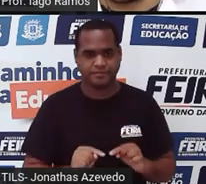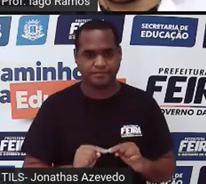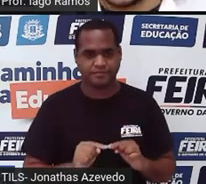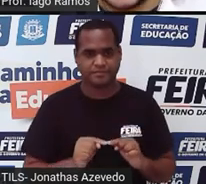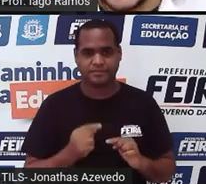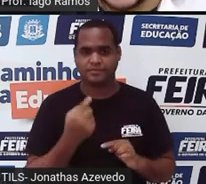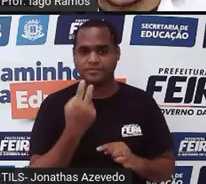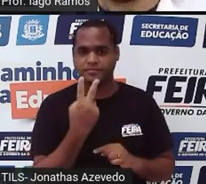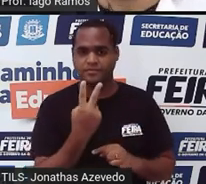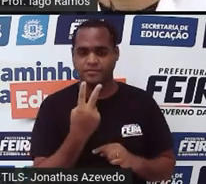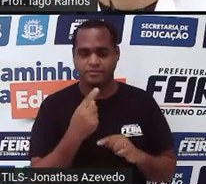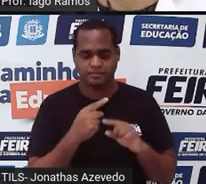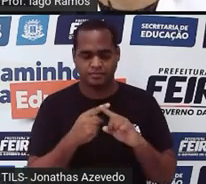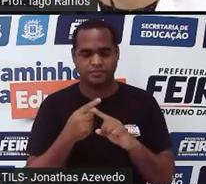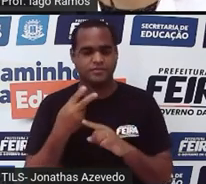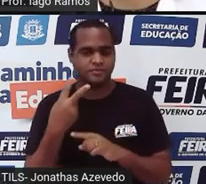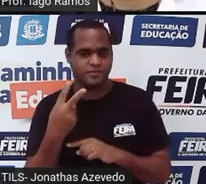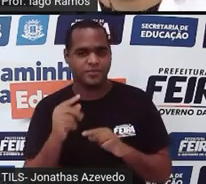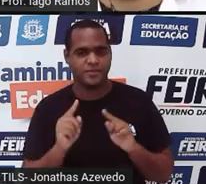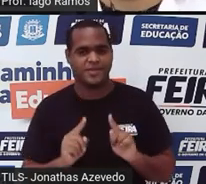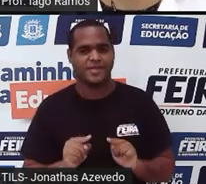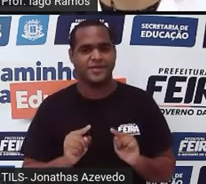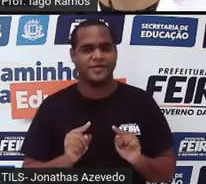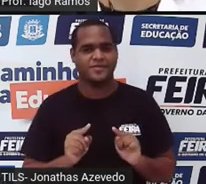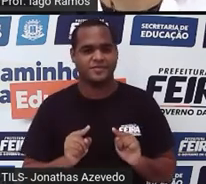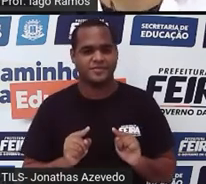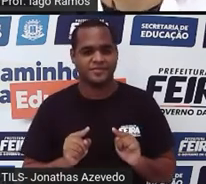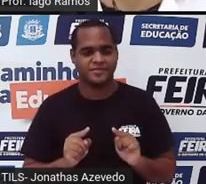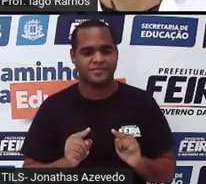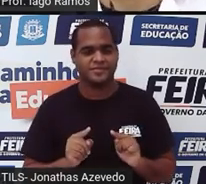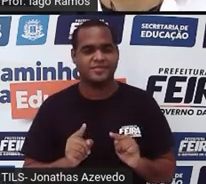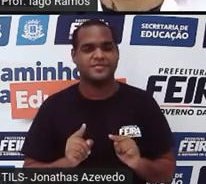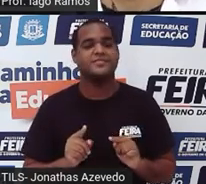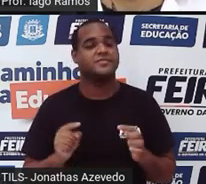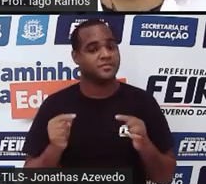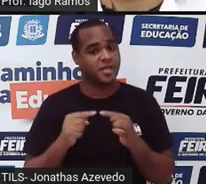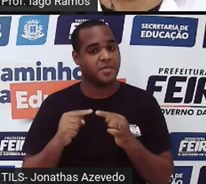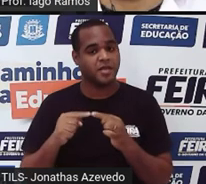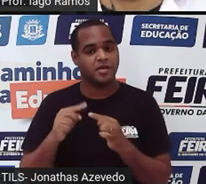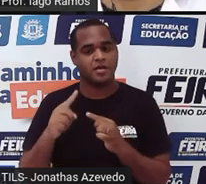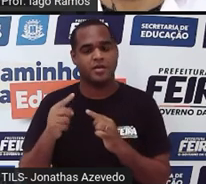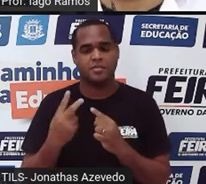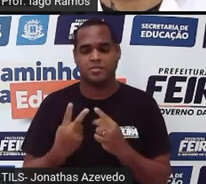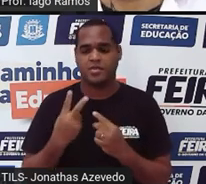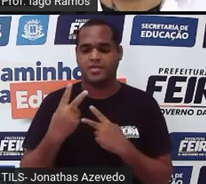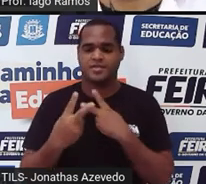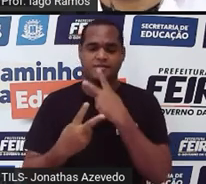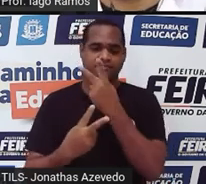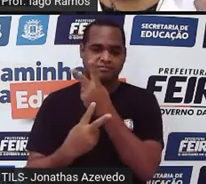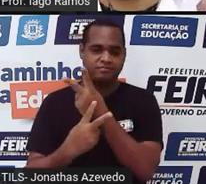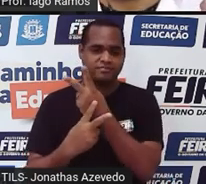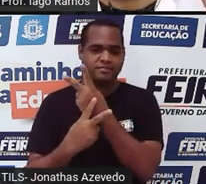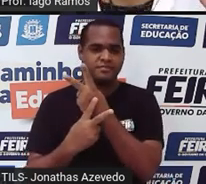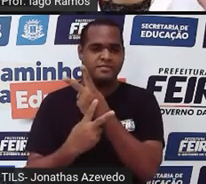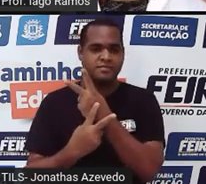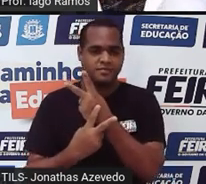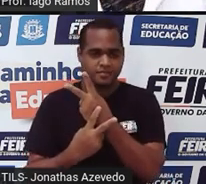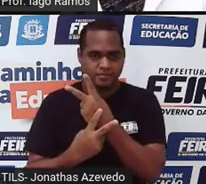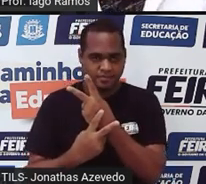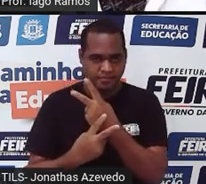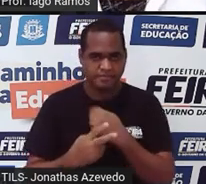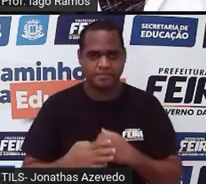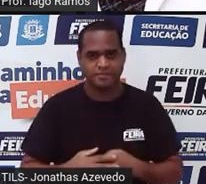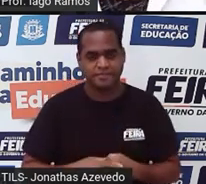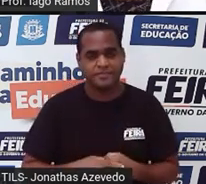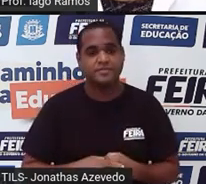vezes 2. 2 vezes 2, escrito na forma de uma operação chamada potenciação, é 2